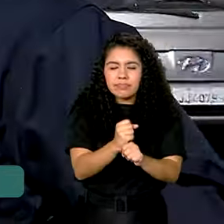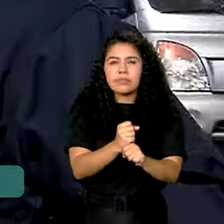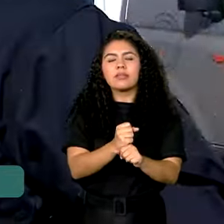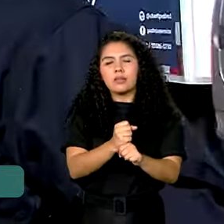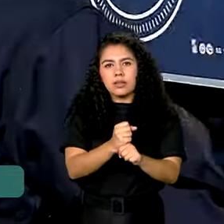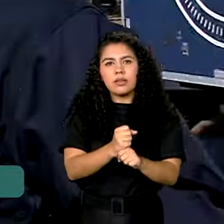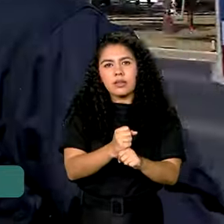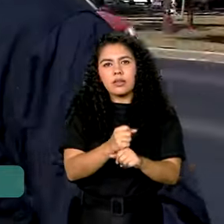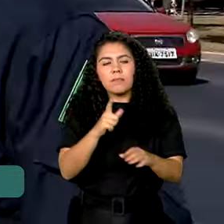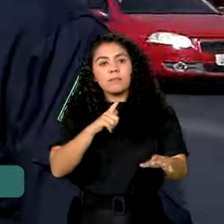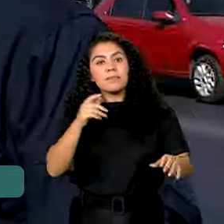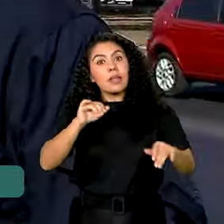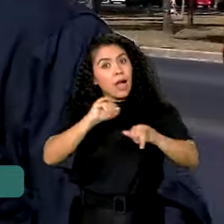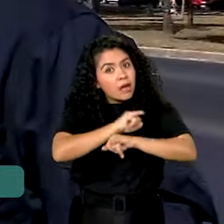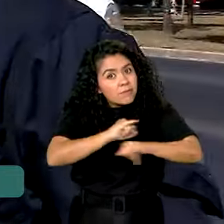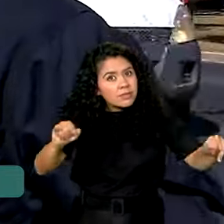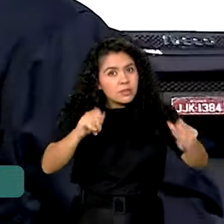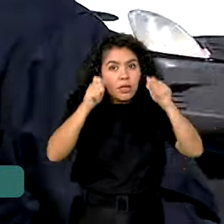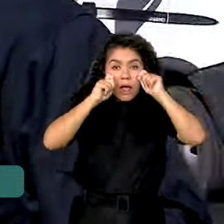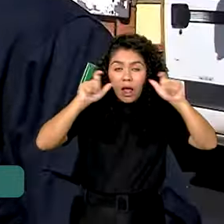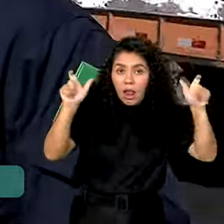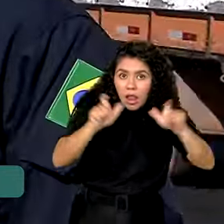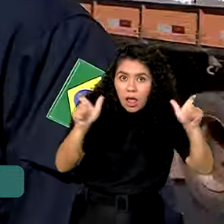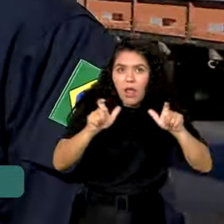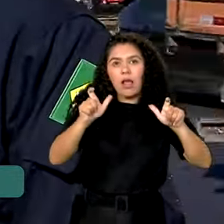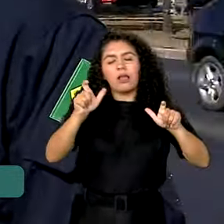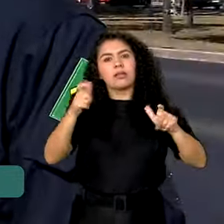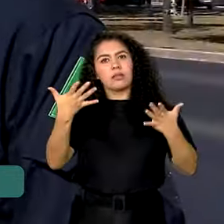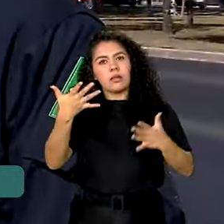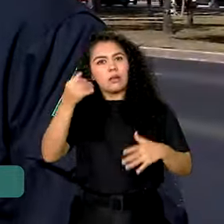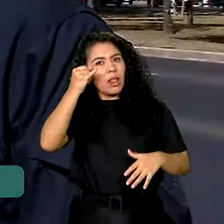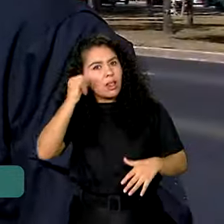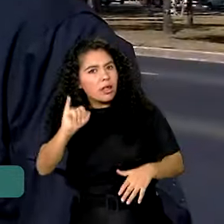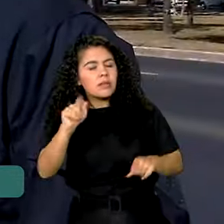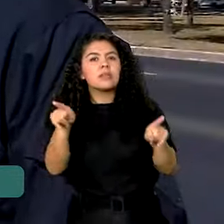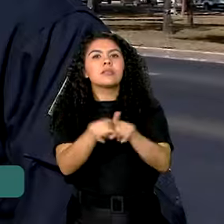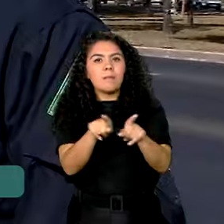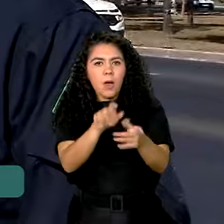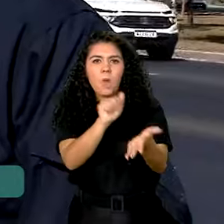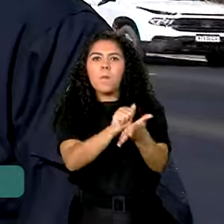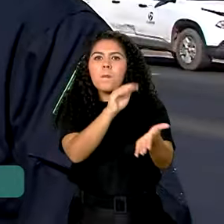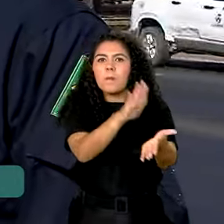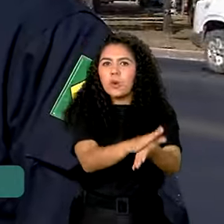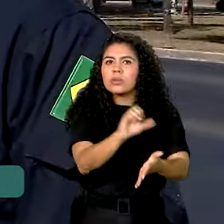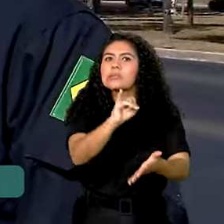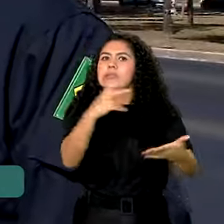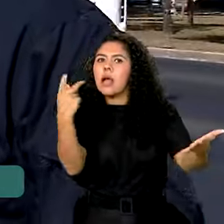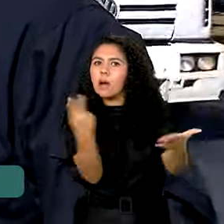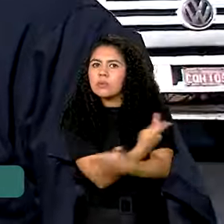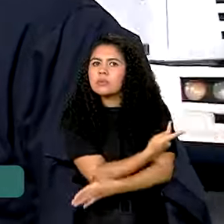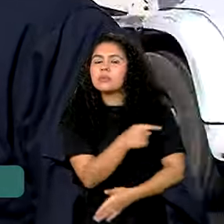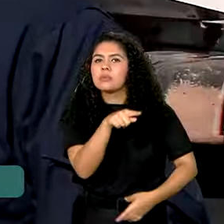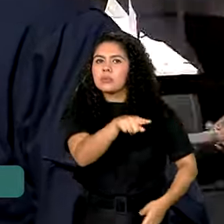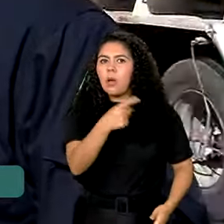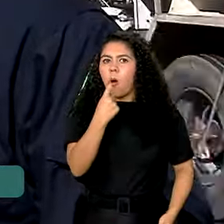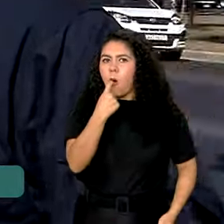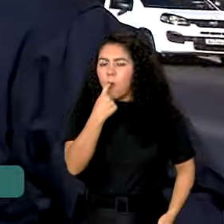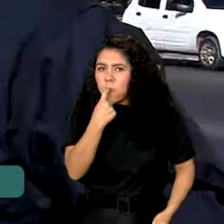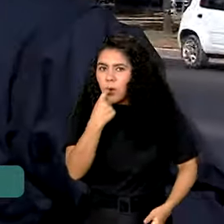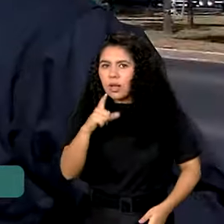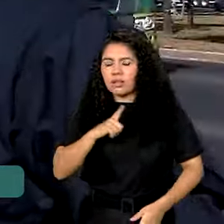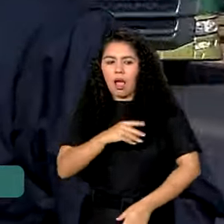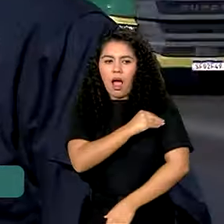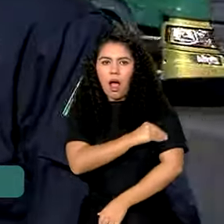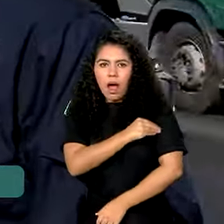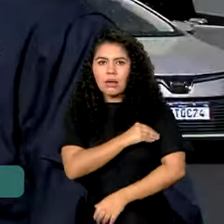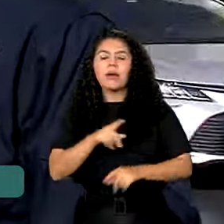alertar os motoristas, de notificar aqueles que porventura estevam cometendo infração, no sentido de a gente ter um